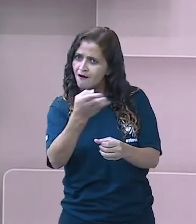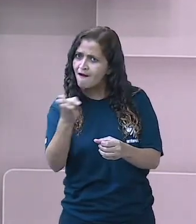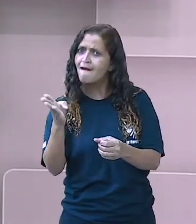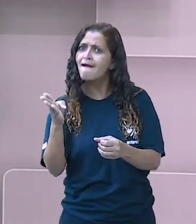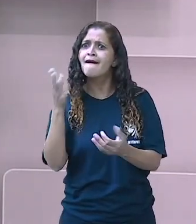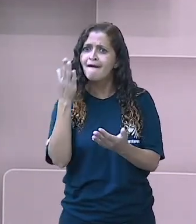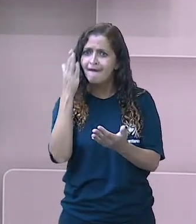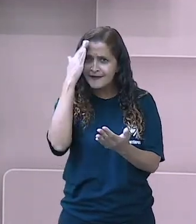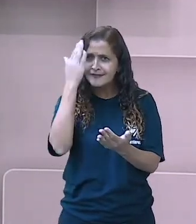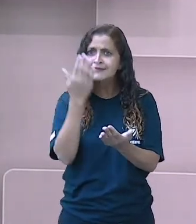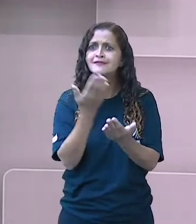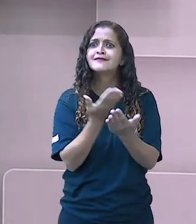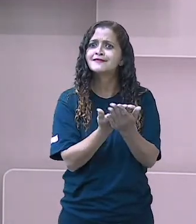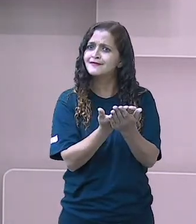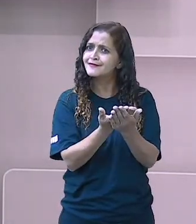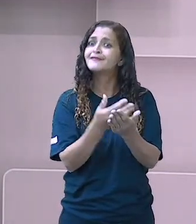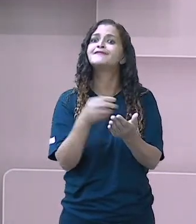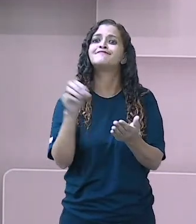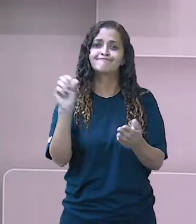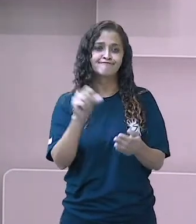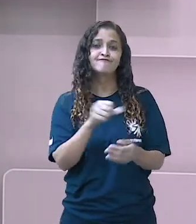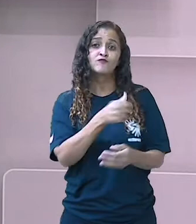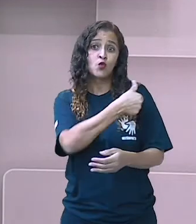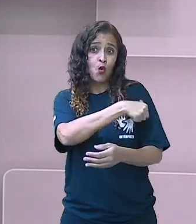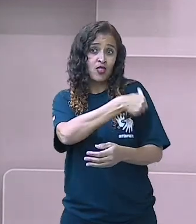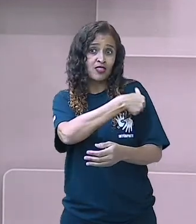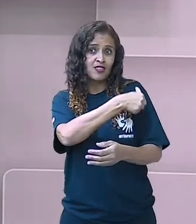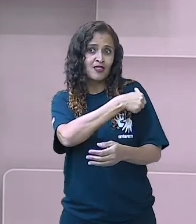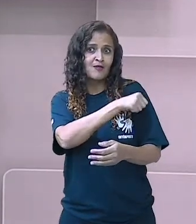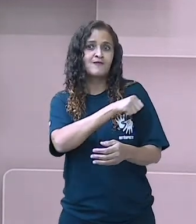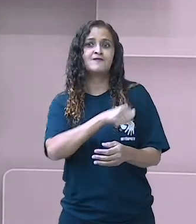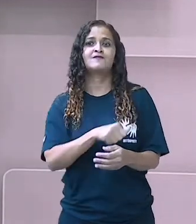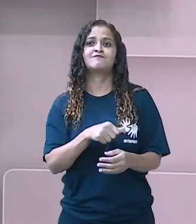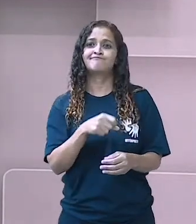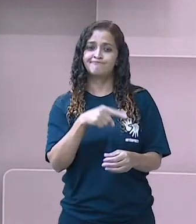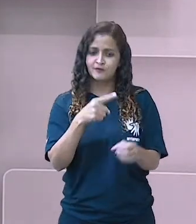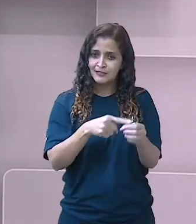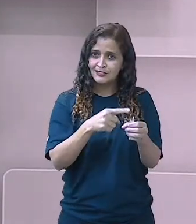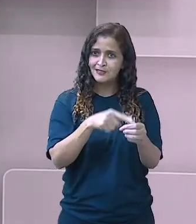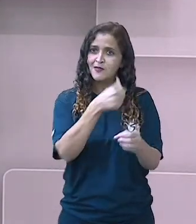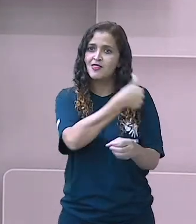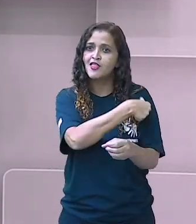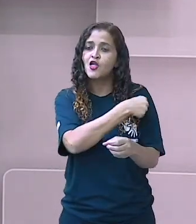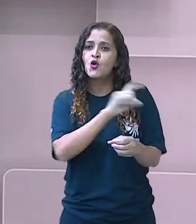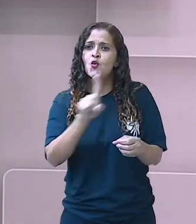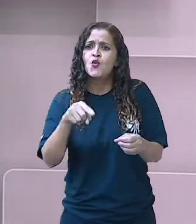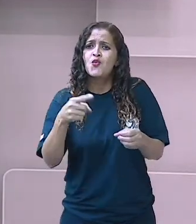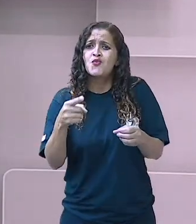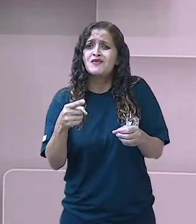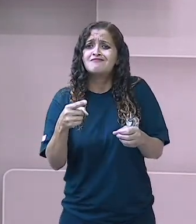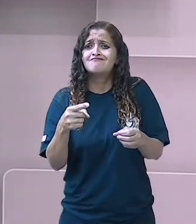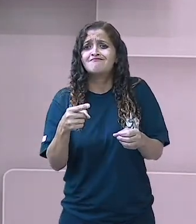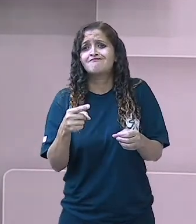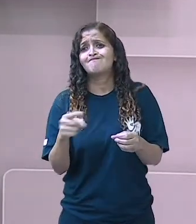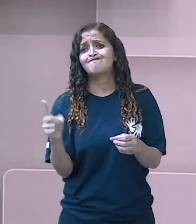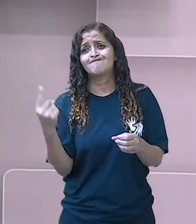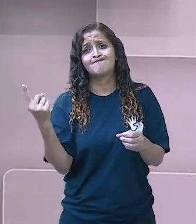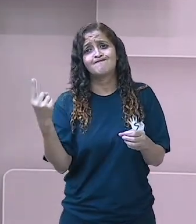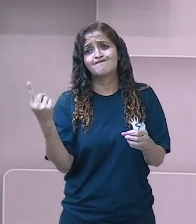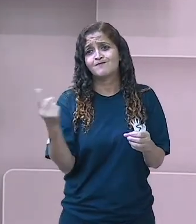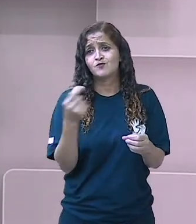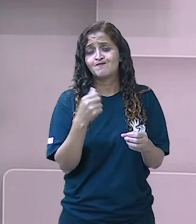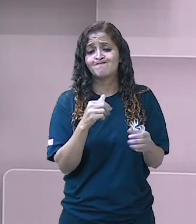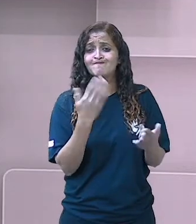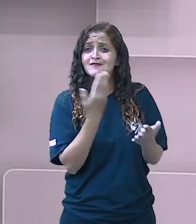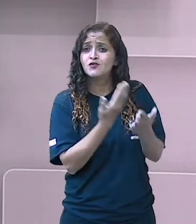Isso no Rio de Janeiro. Ela ficou órfão, muito novinha. O pai dela morreu antes dela nascer e a mãe,